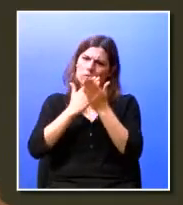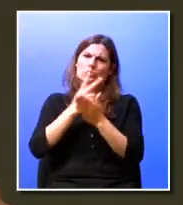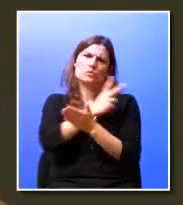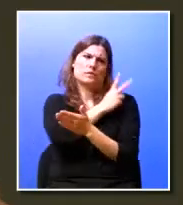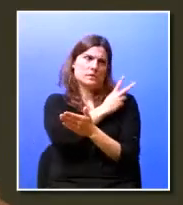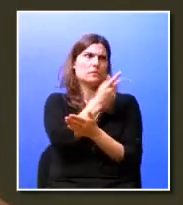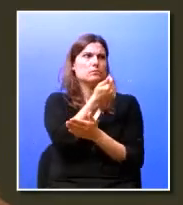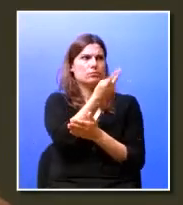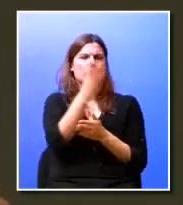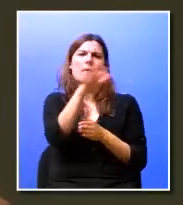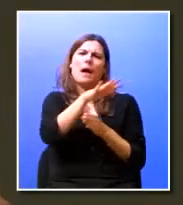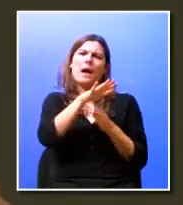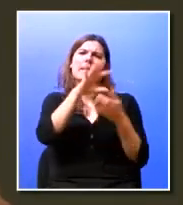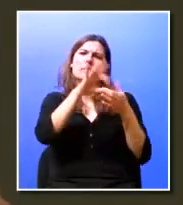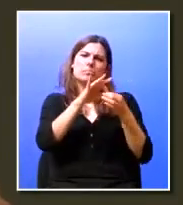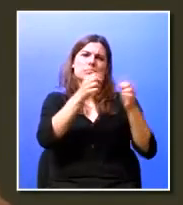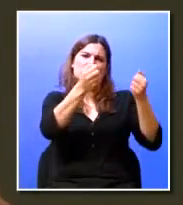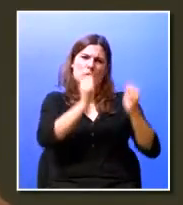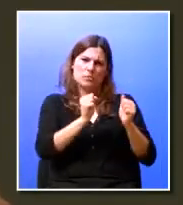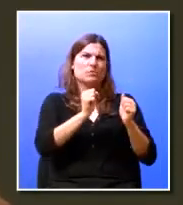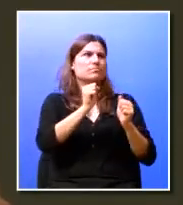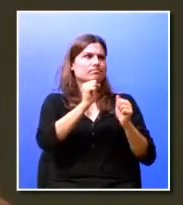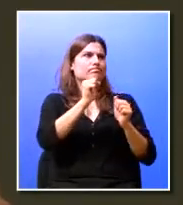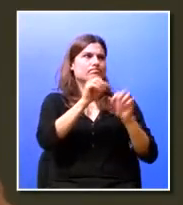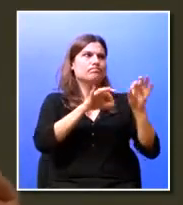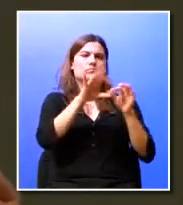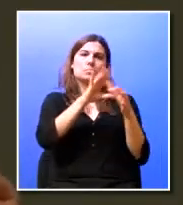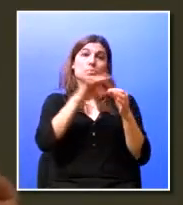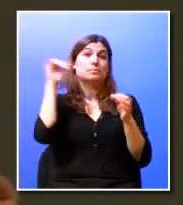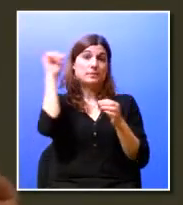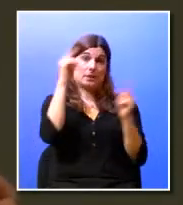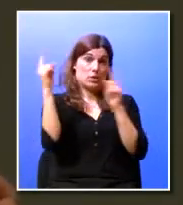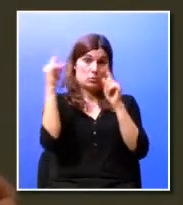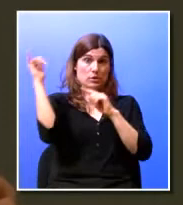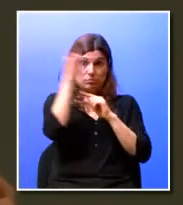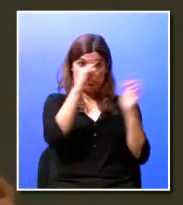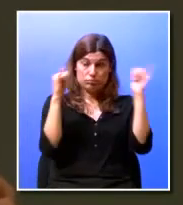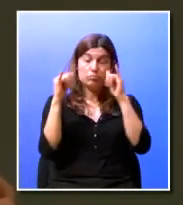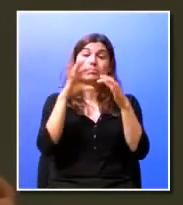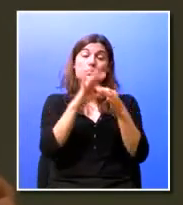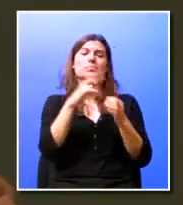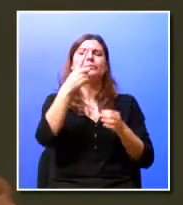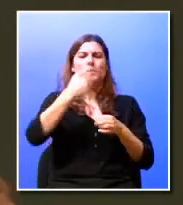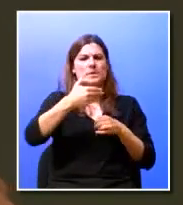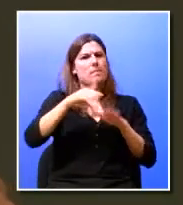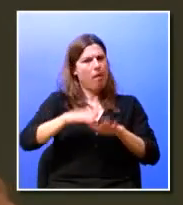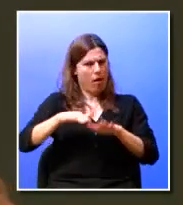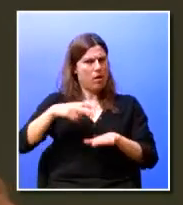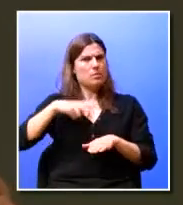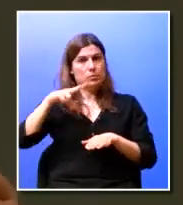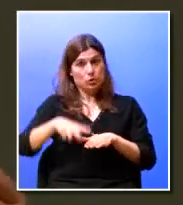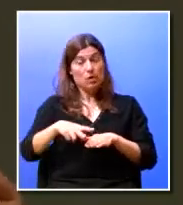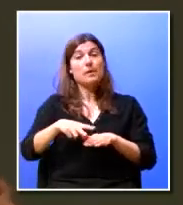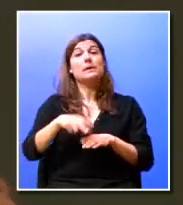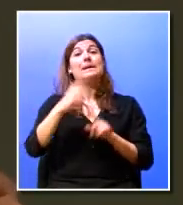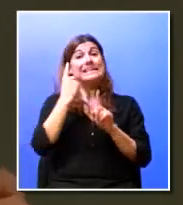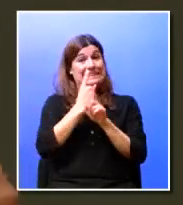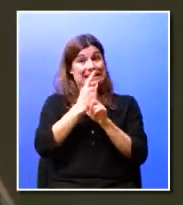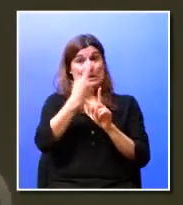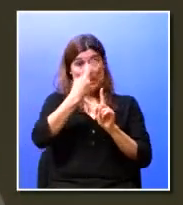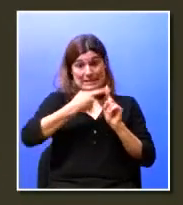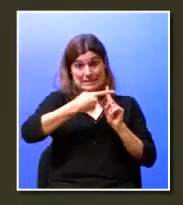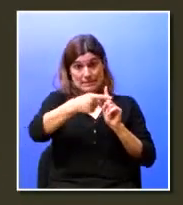na área das operações do transporte aéreo e que durante uma semana estiveram em Portugal e durante essa semana